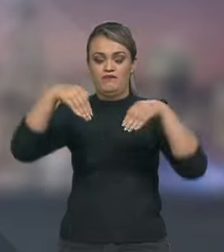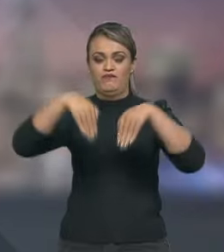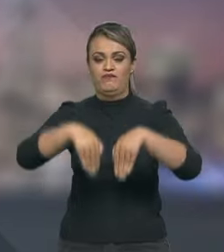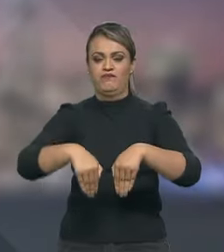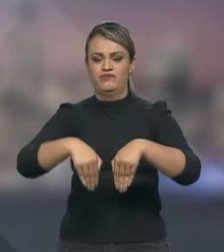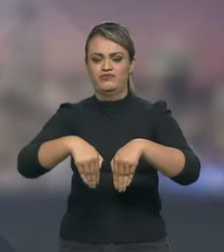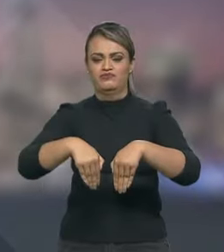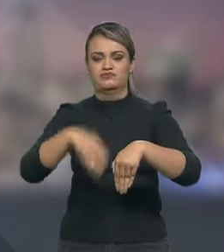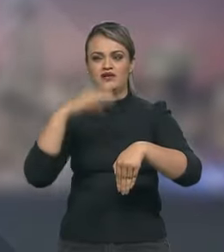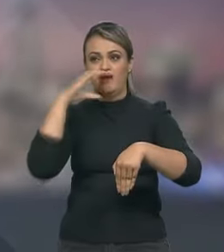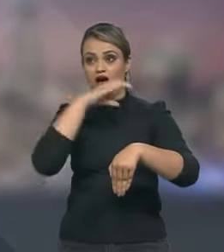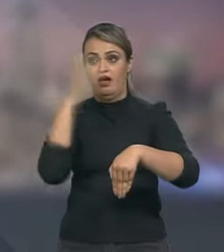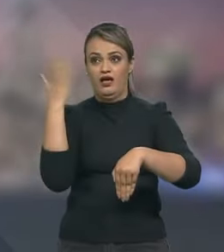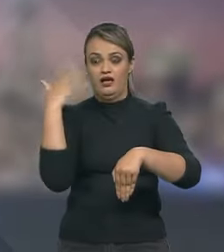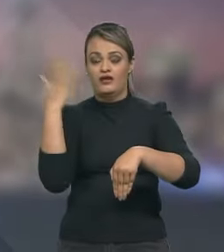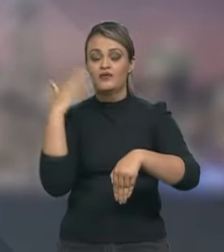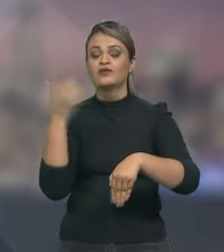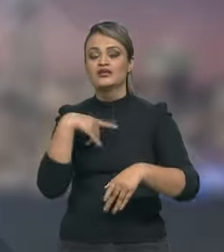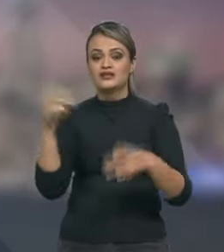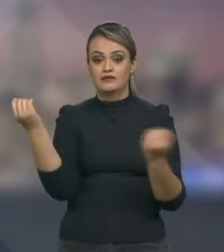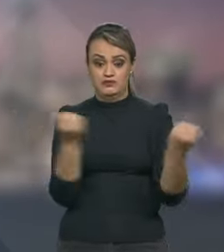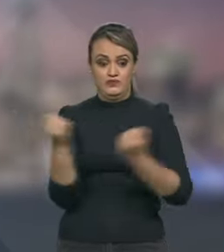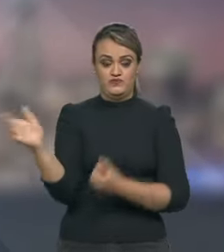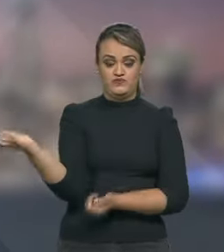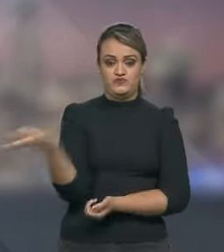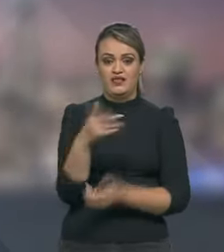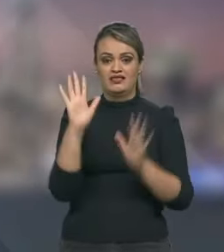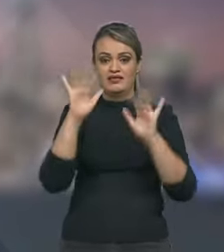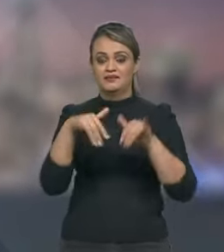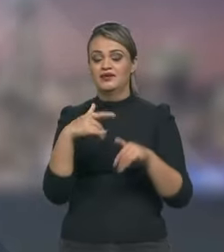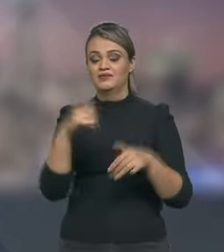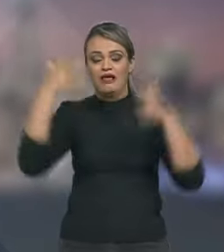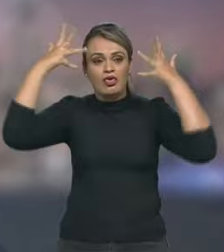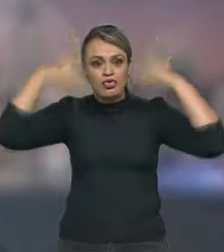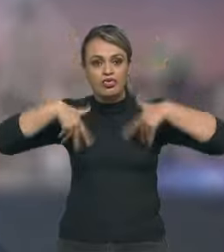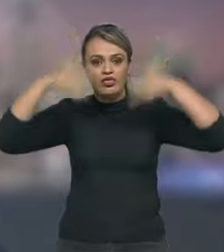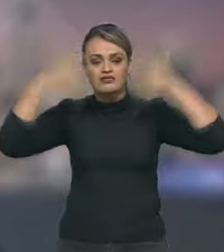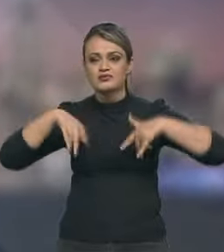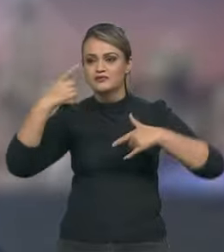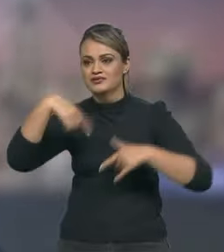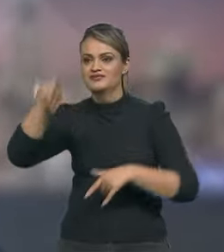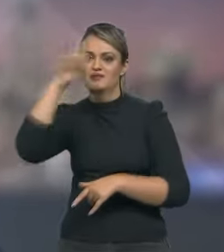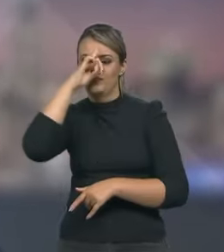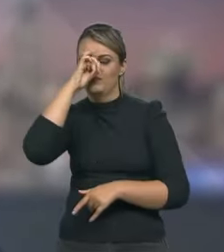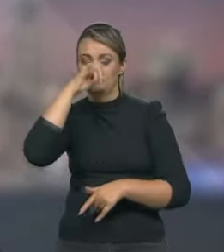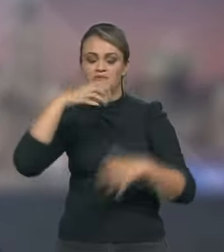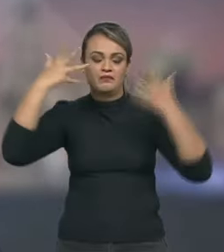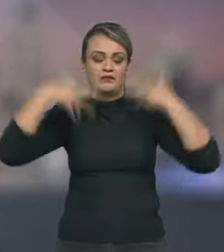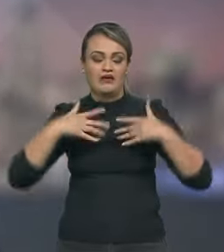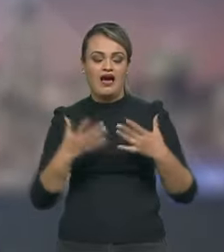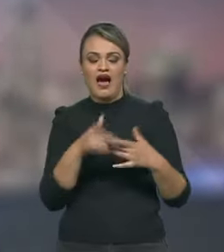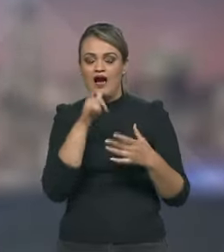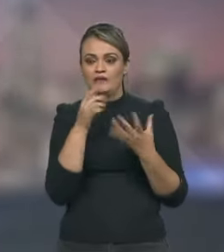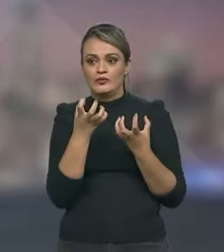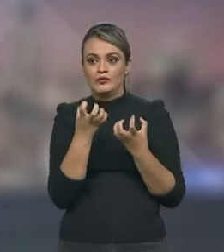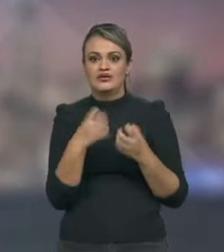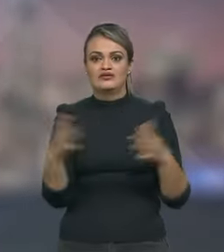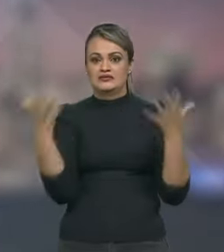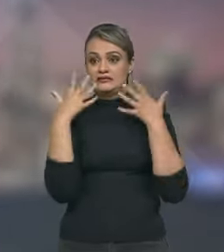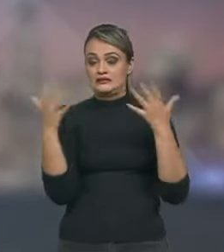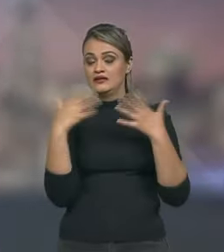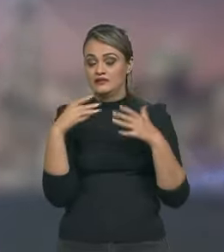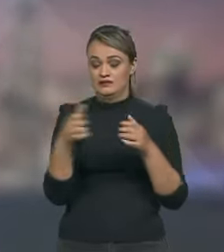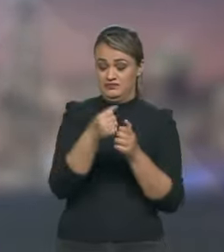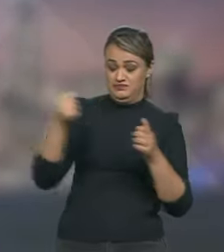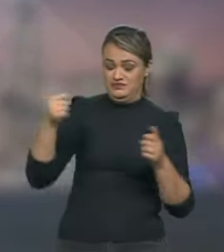terminei a corrida também que eu fui parar no hospital desidratado por ter corrido lá no final com um calor imenso que o carro